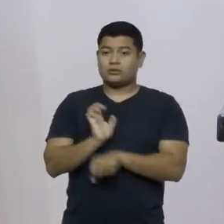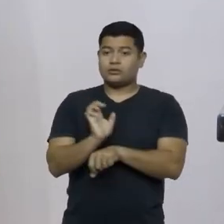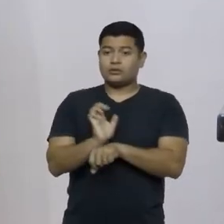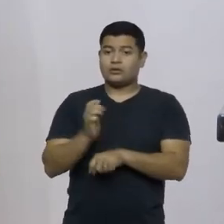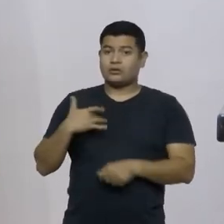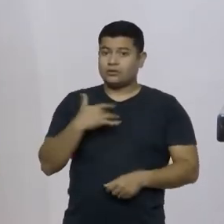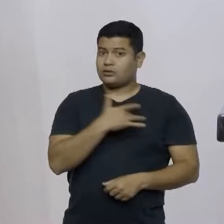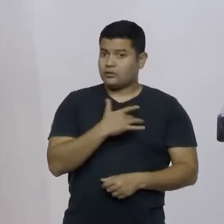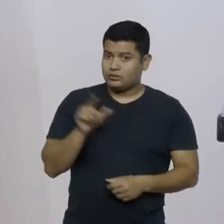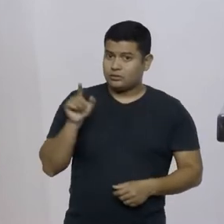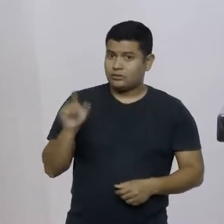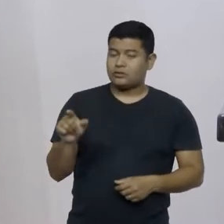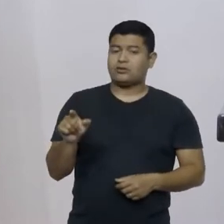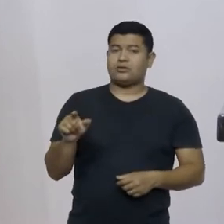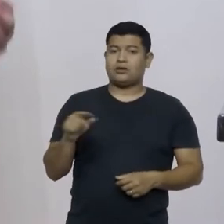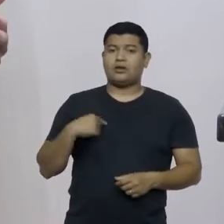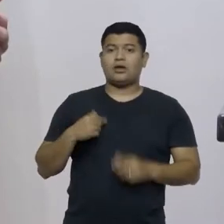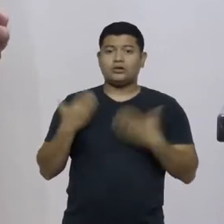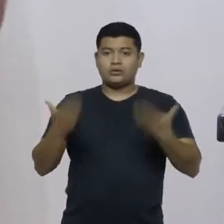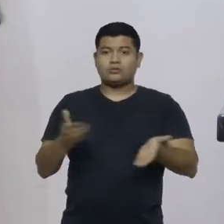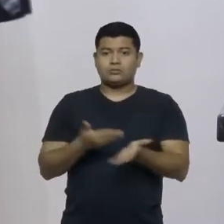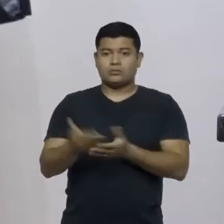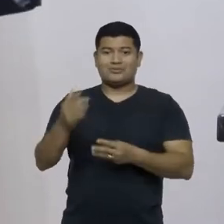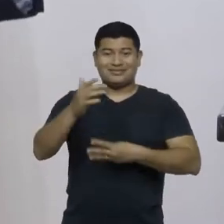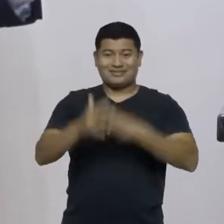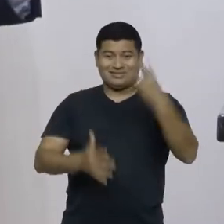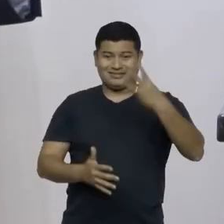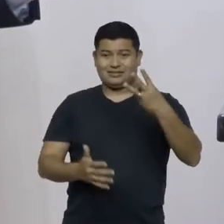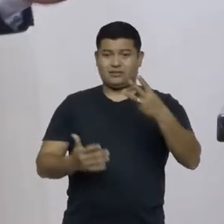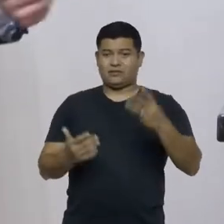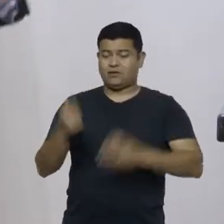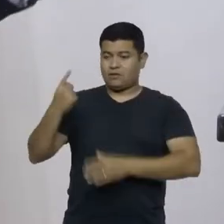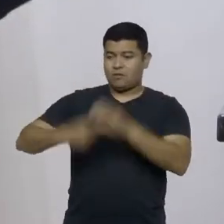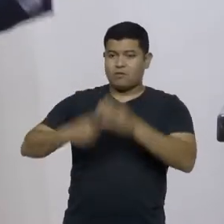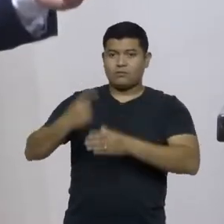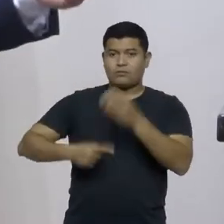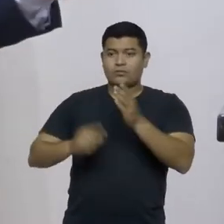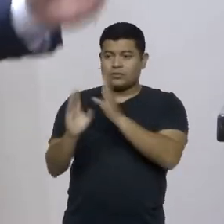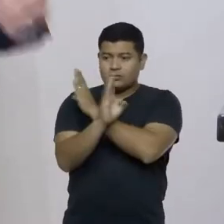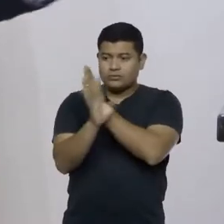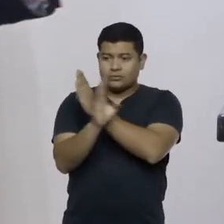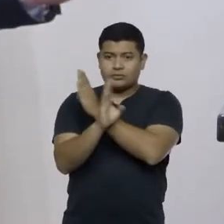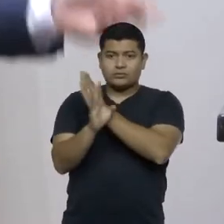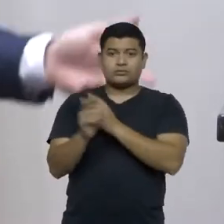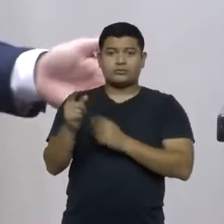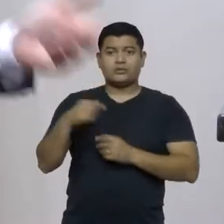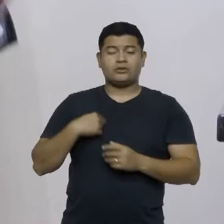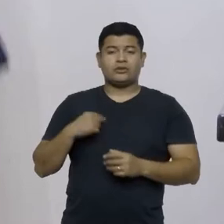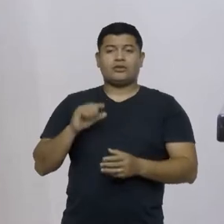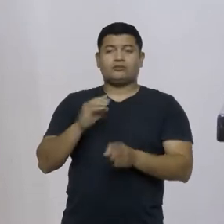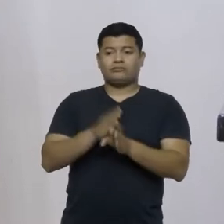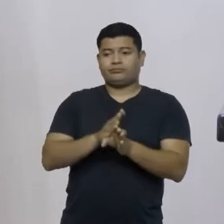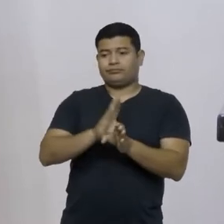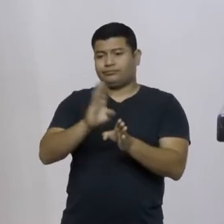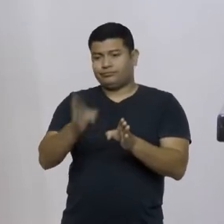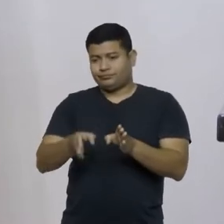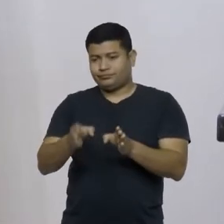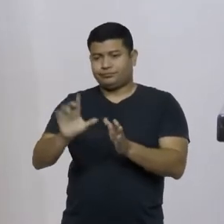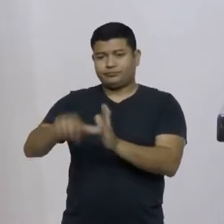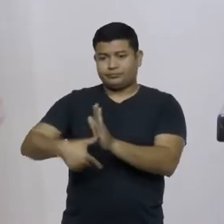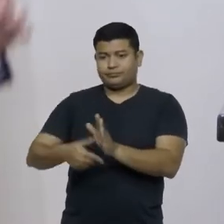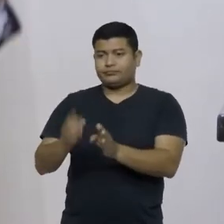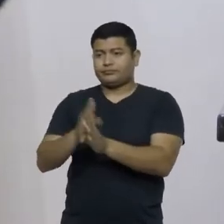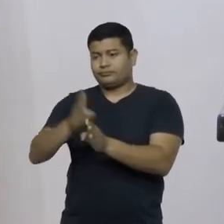por três vezes uma comissão de sindicância, todas as vezes foram postergadas e todas as vezes encerradas